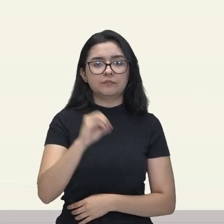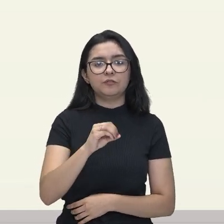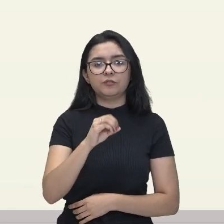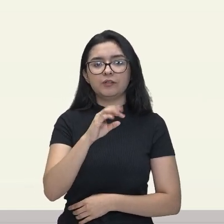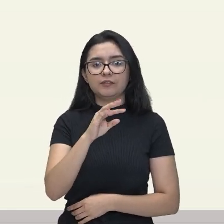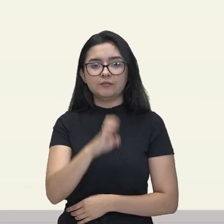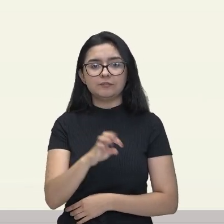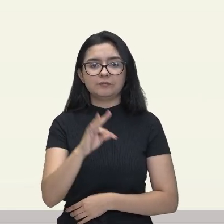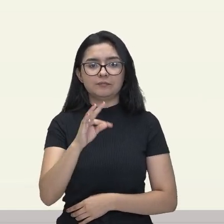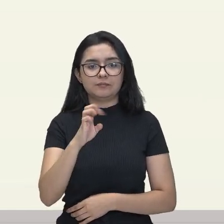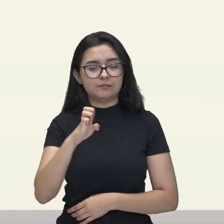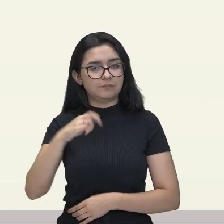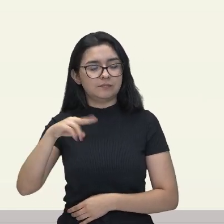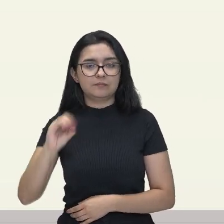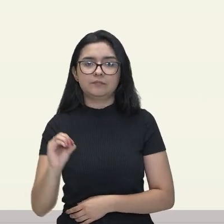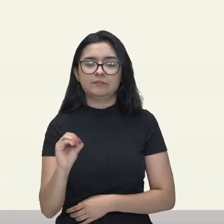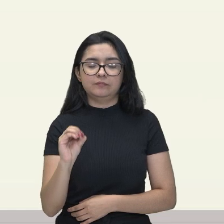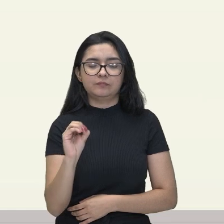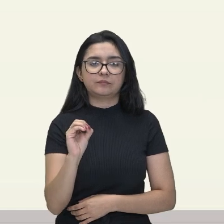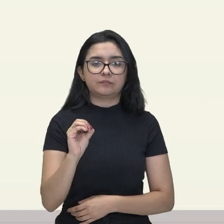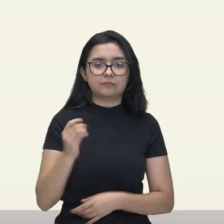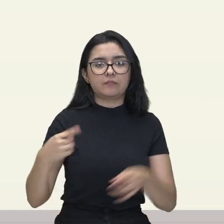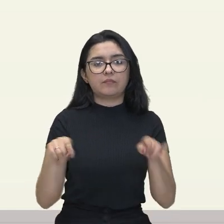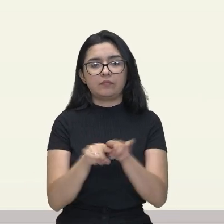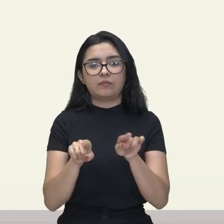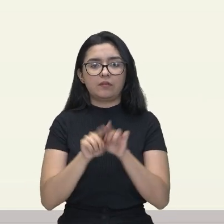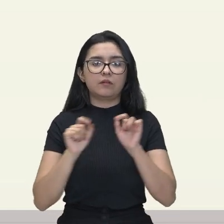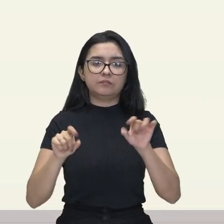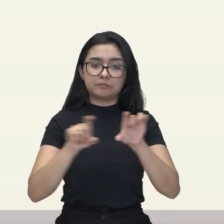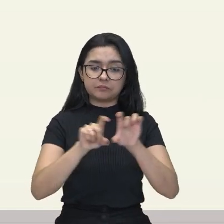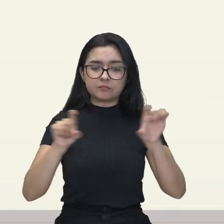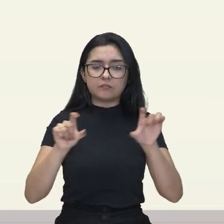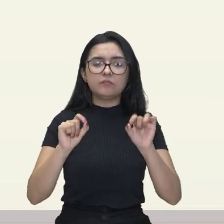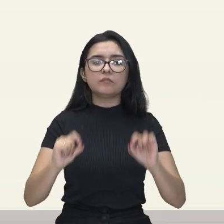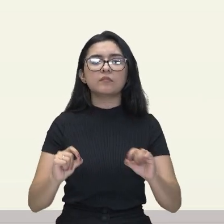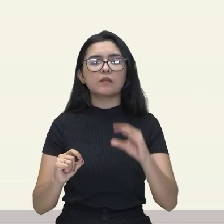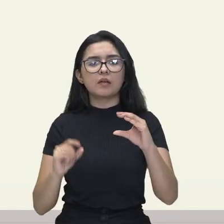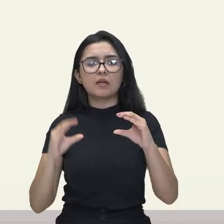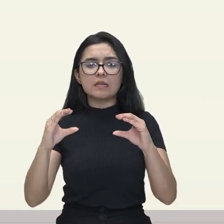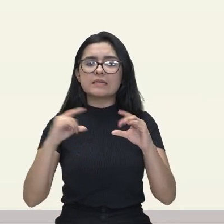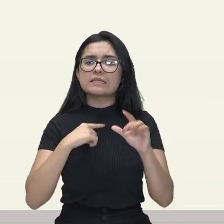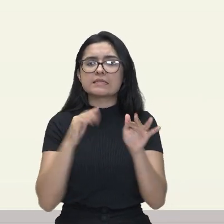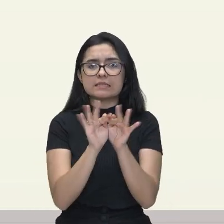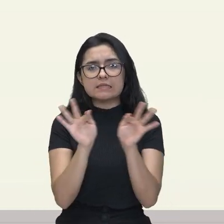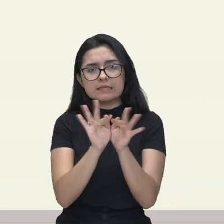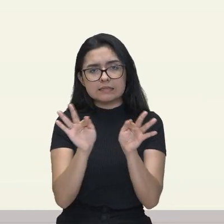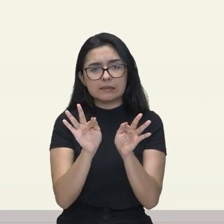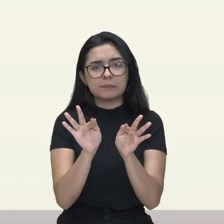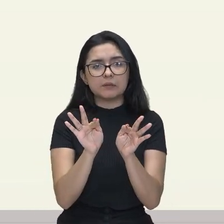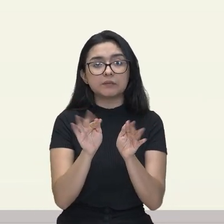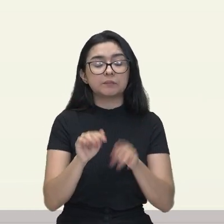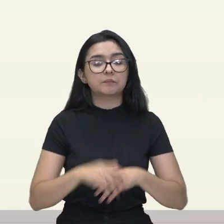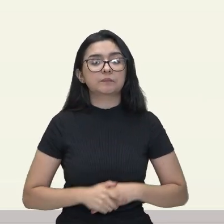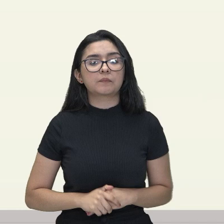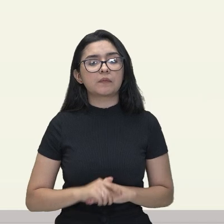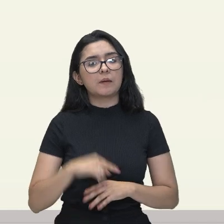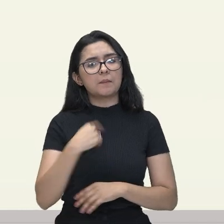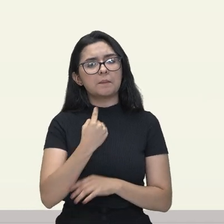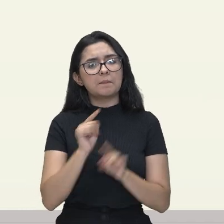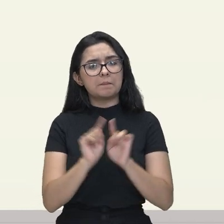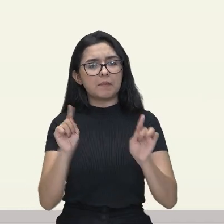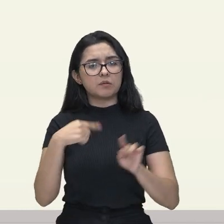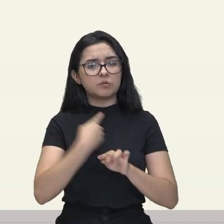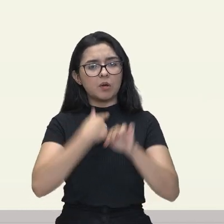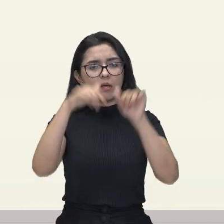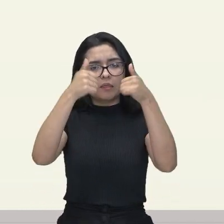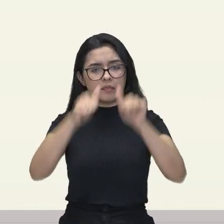da cadeia, olha. Uma cadeia pequena, mas ela é bacana da gente observar